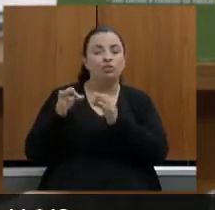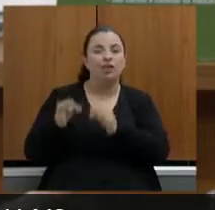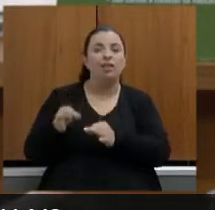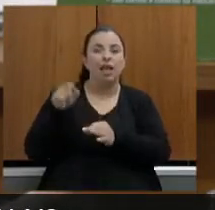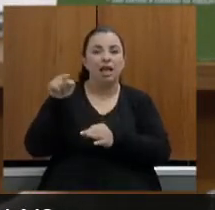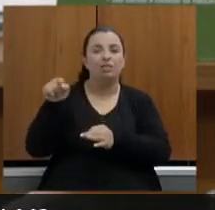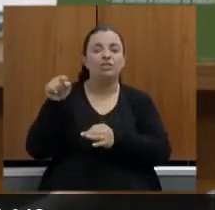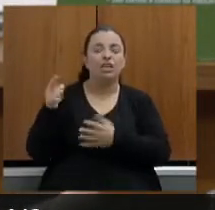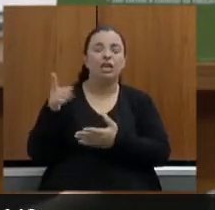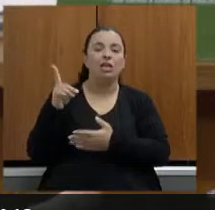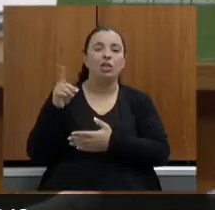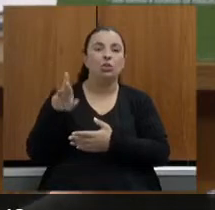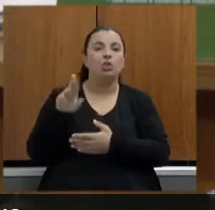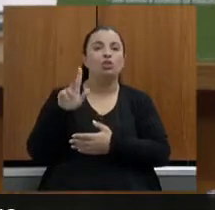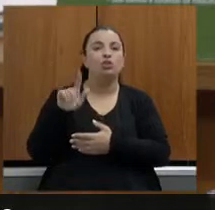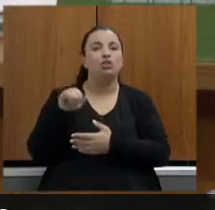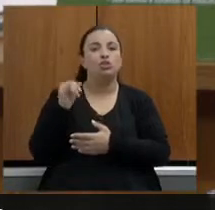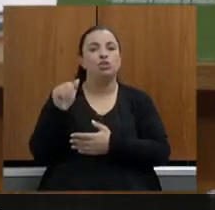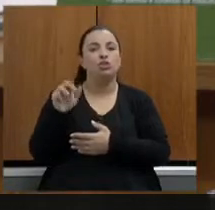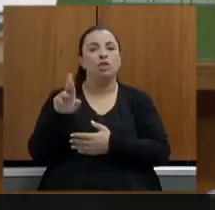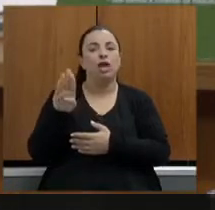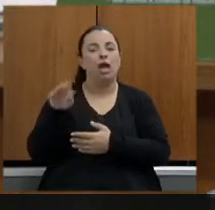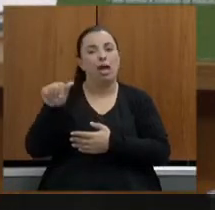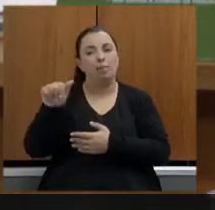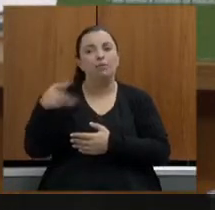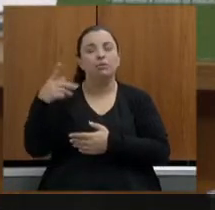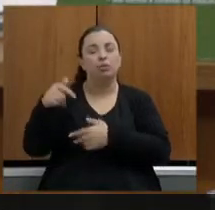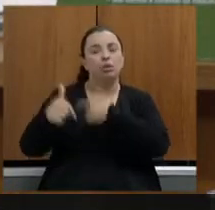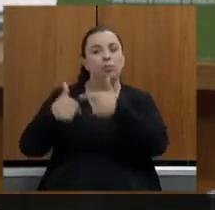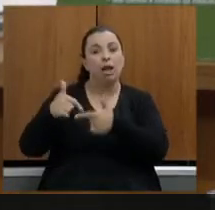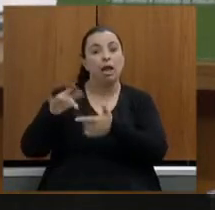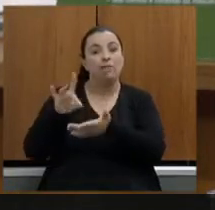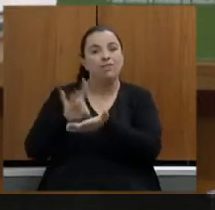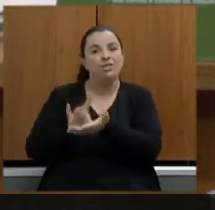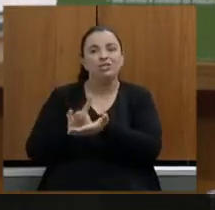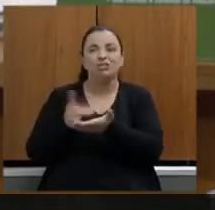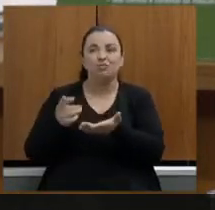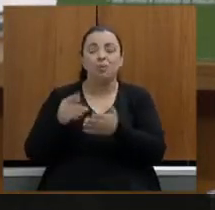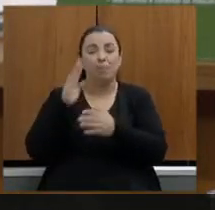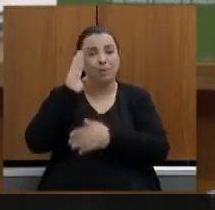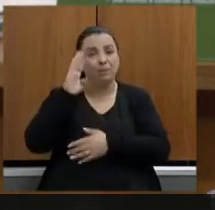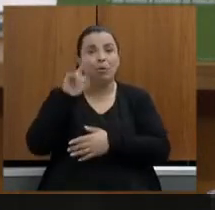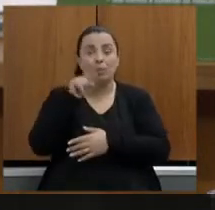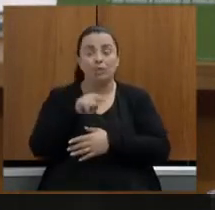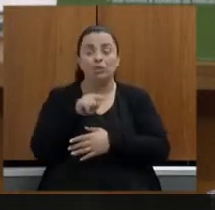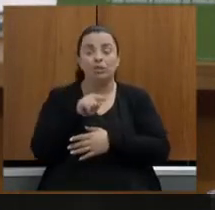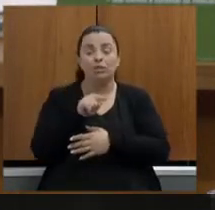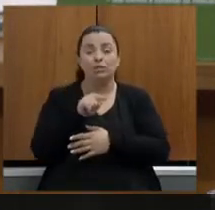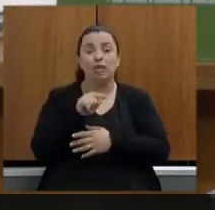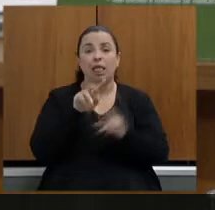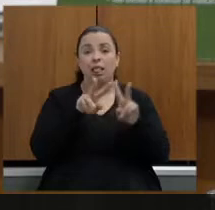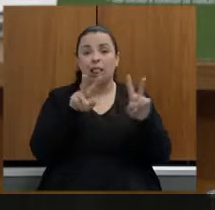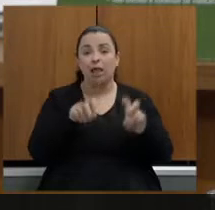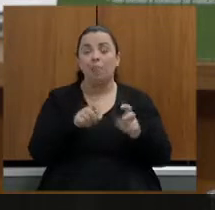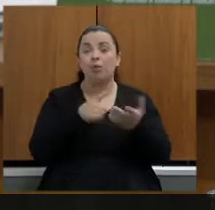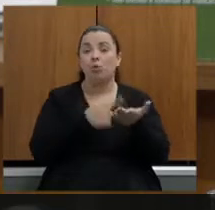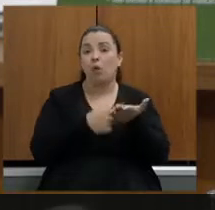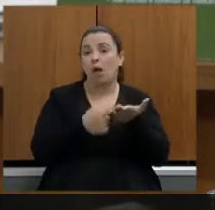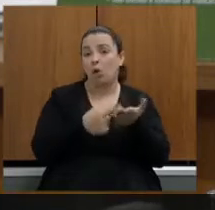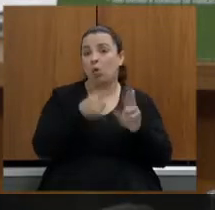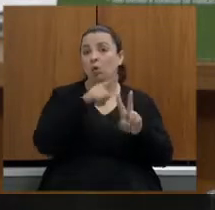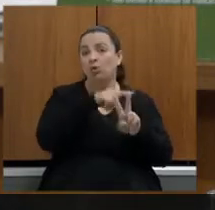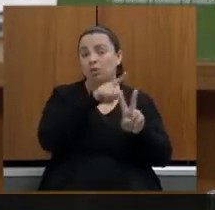decisiva nesse caso aqui do acordo de Brumaginho foi uma atuação essencial para que nós pudéssemos